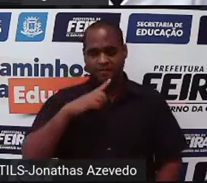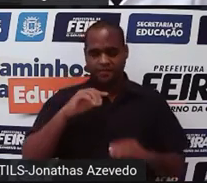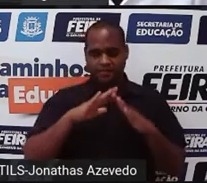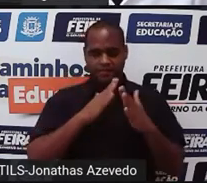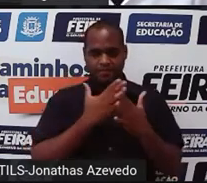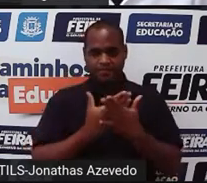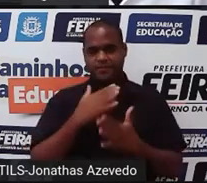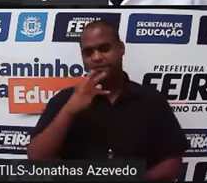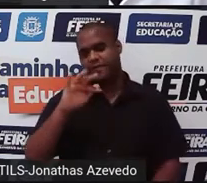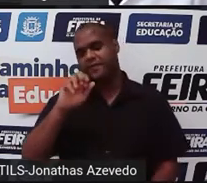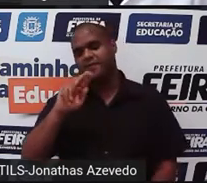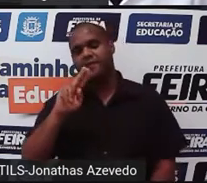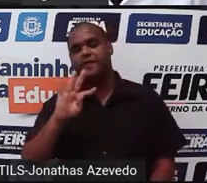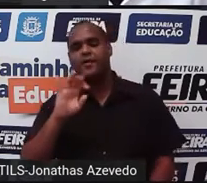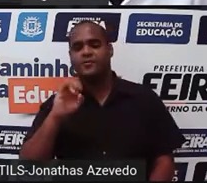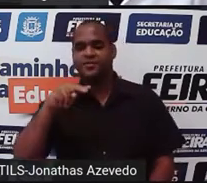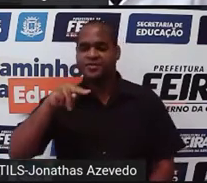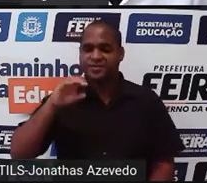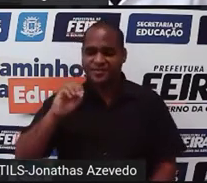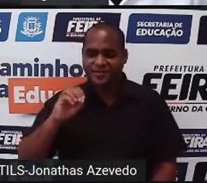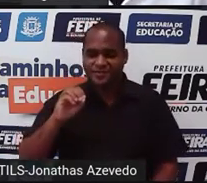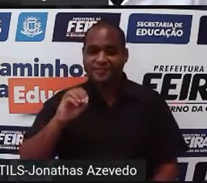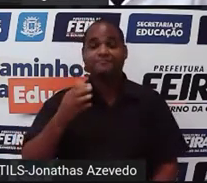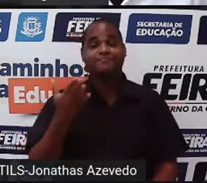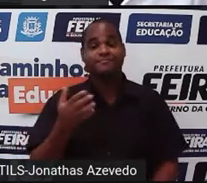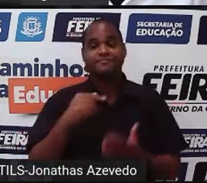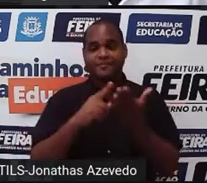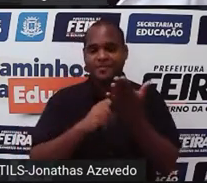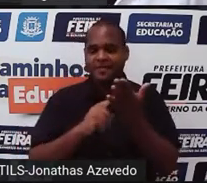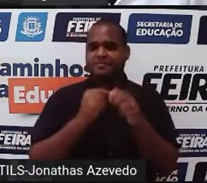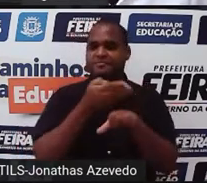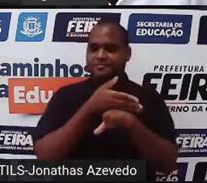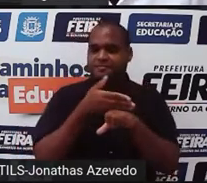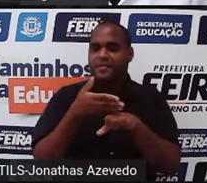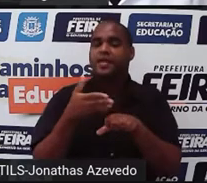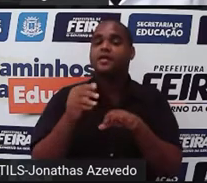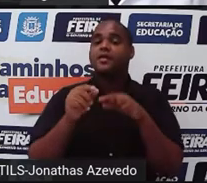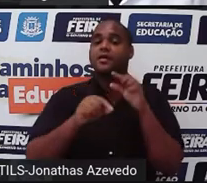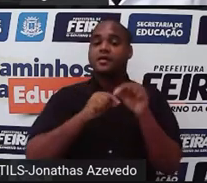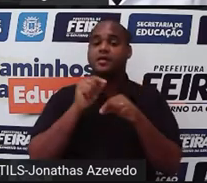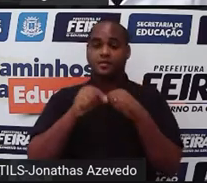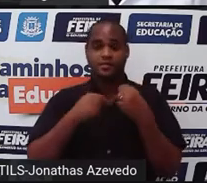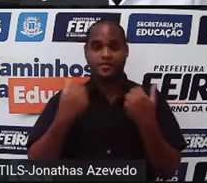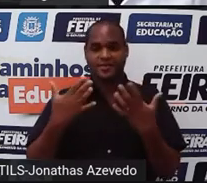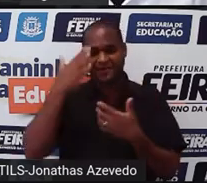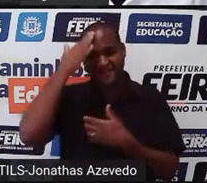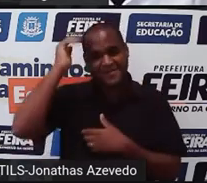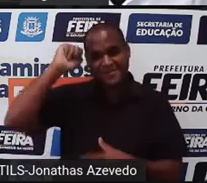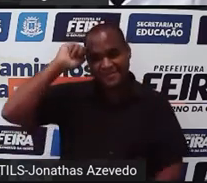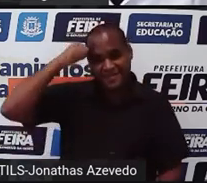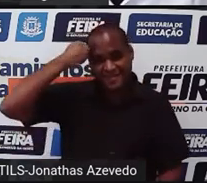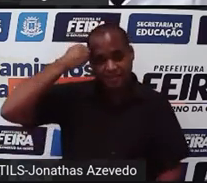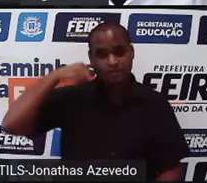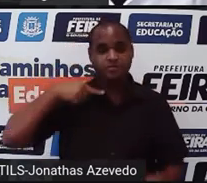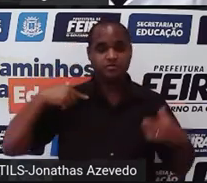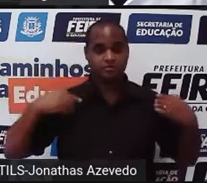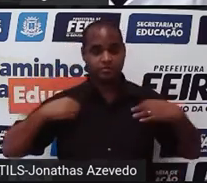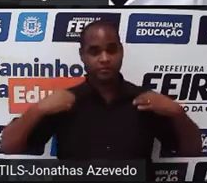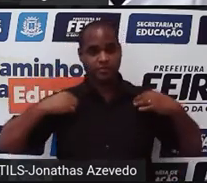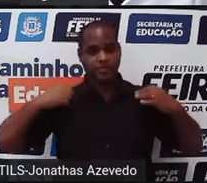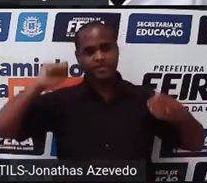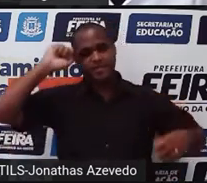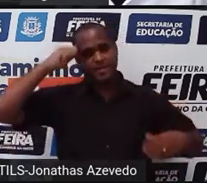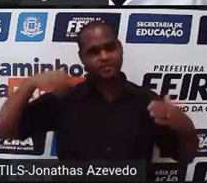Escola Municipal Faustino Dias Lima, tem pele branca, cabelo preto, no momento visto uma camisa